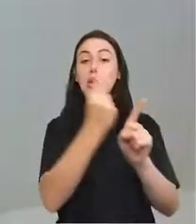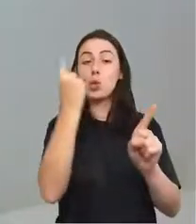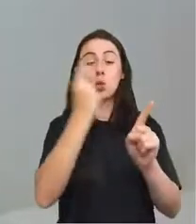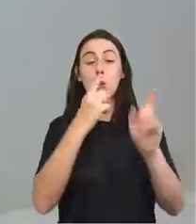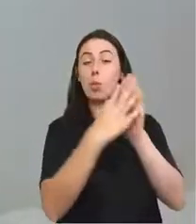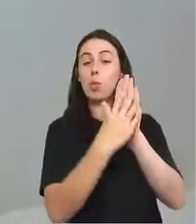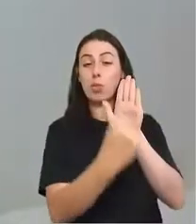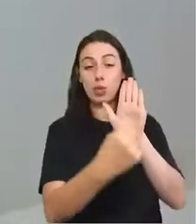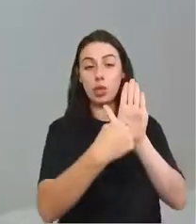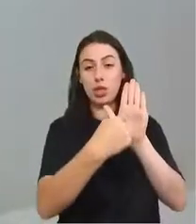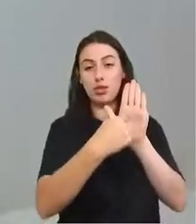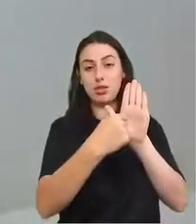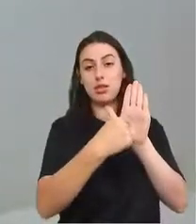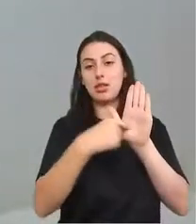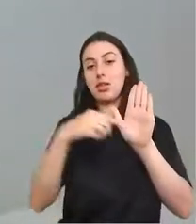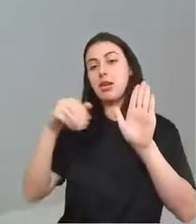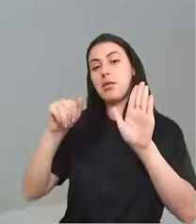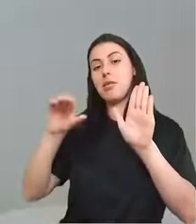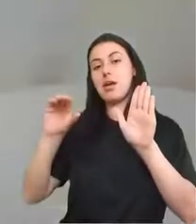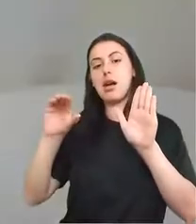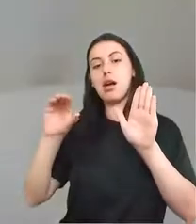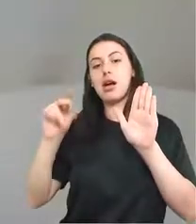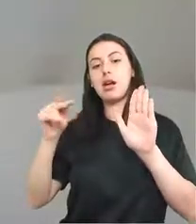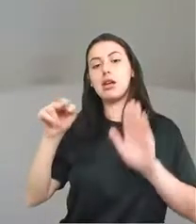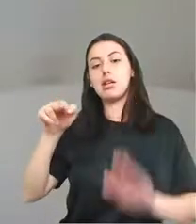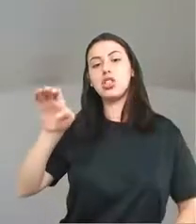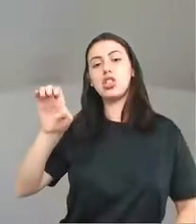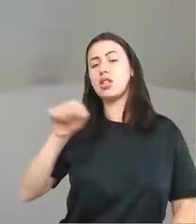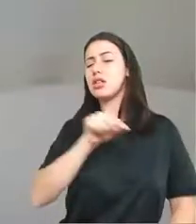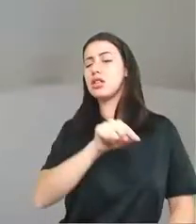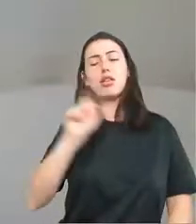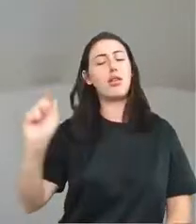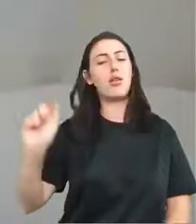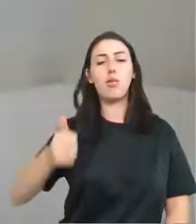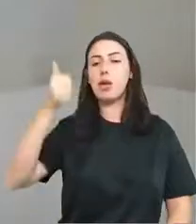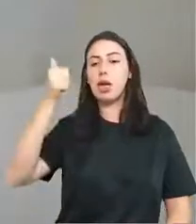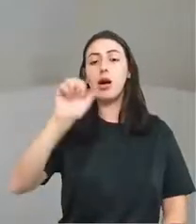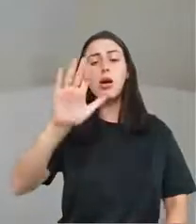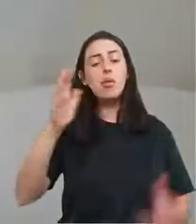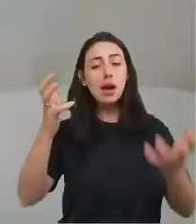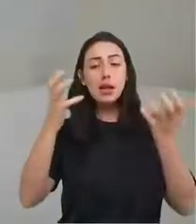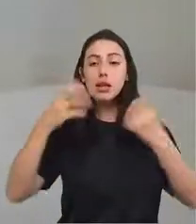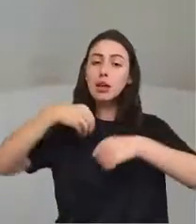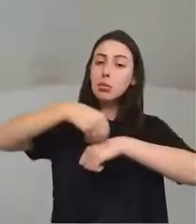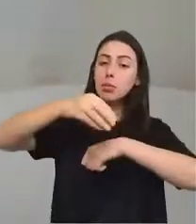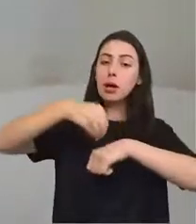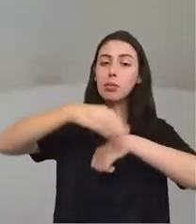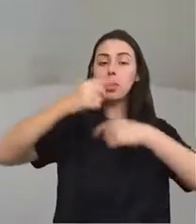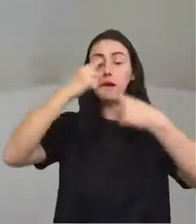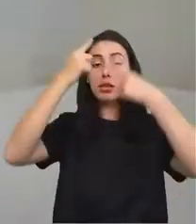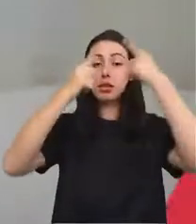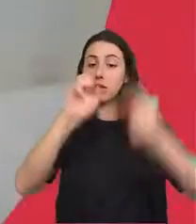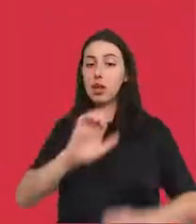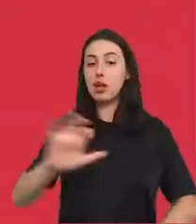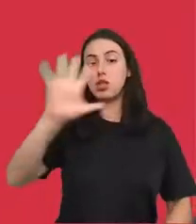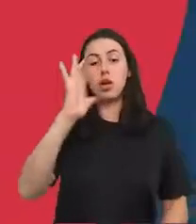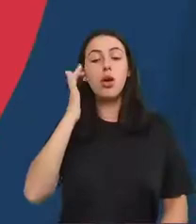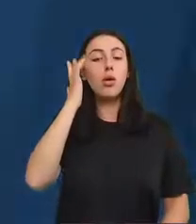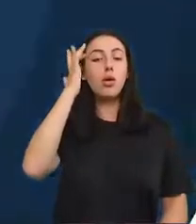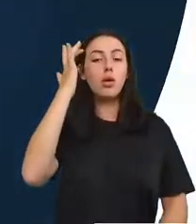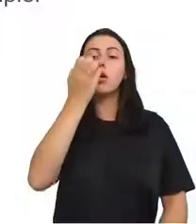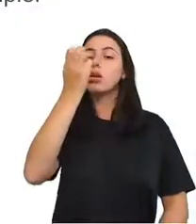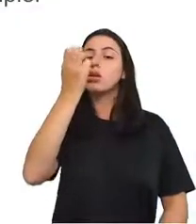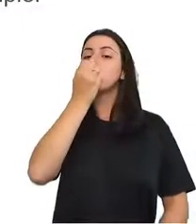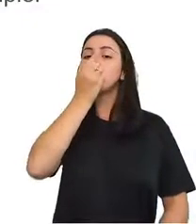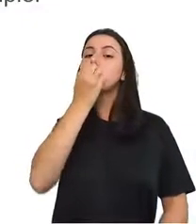a melhor alternativa, mas aqui eu gostaria de dar algumas ideias gerais de que, bom, que eu acho úteis no meu trabalho na